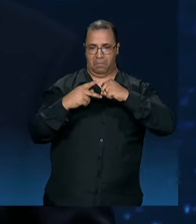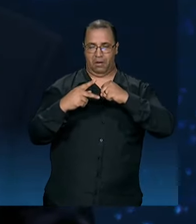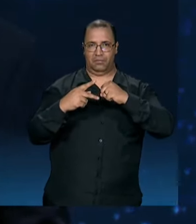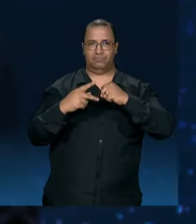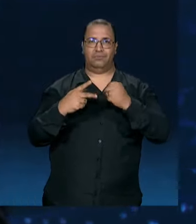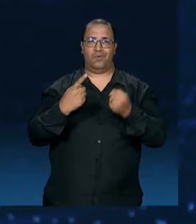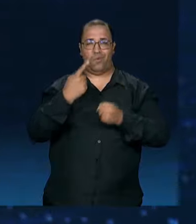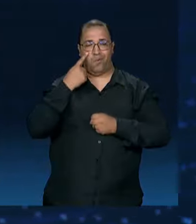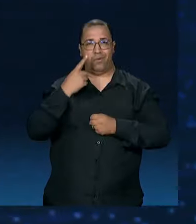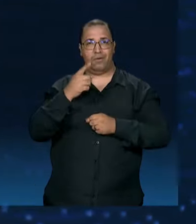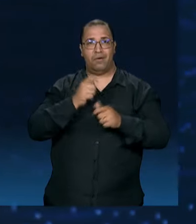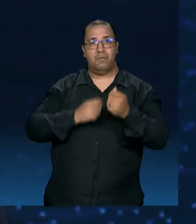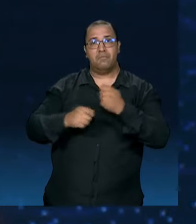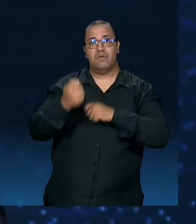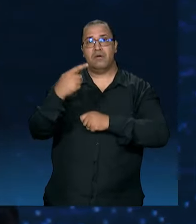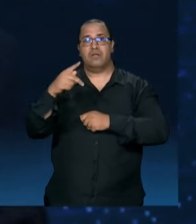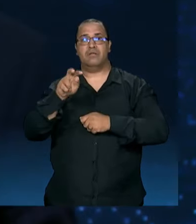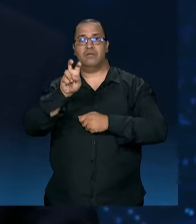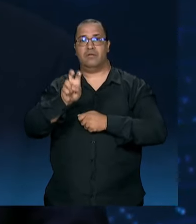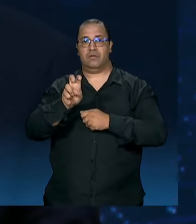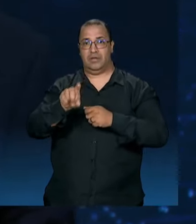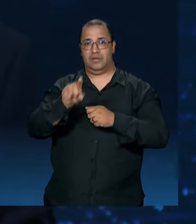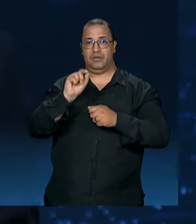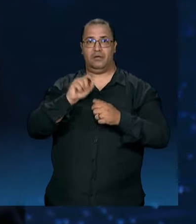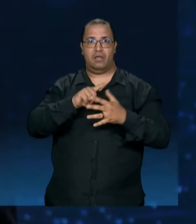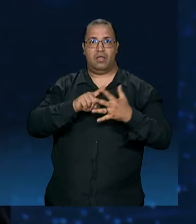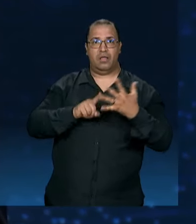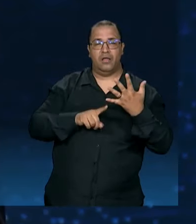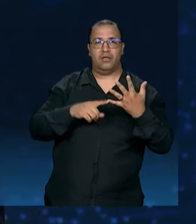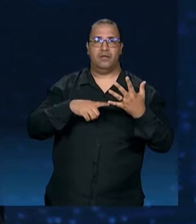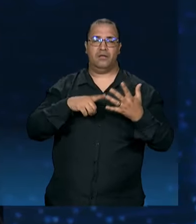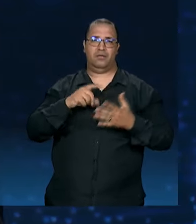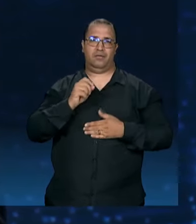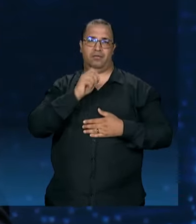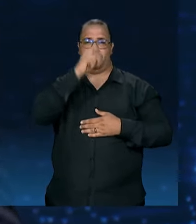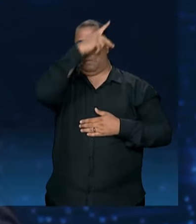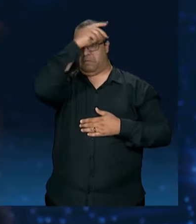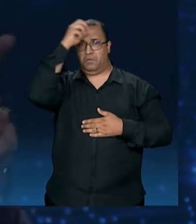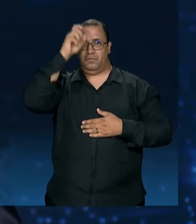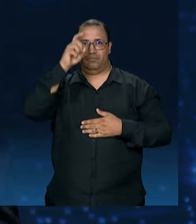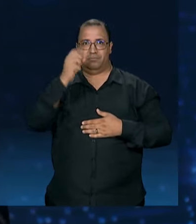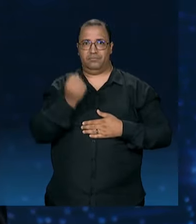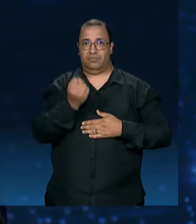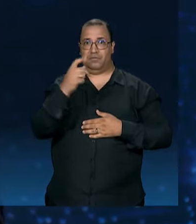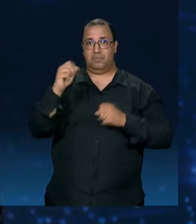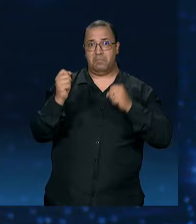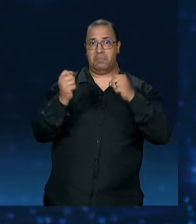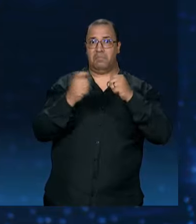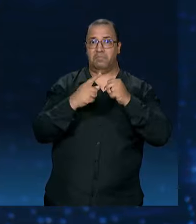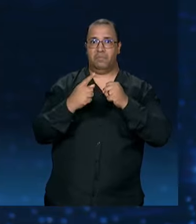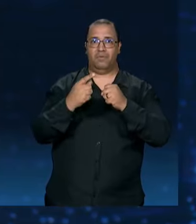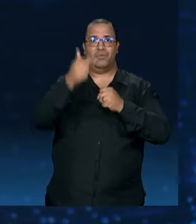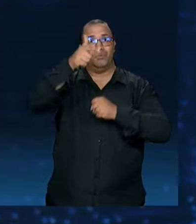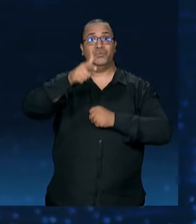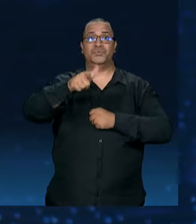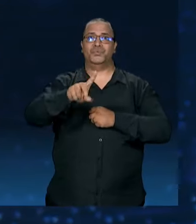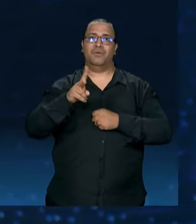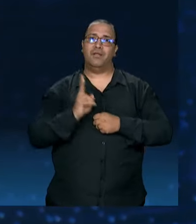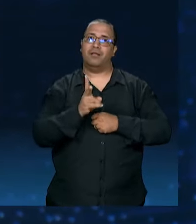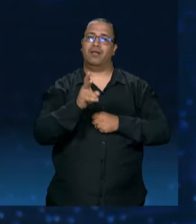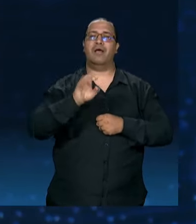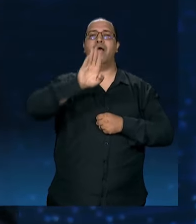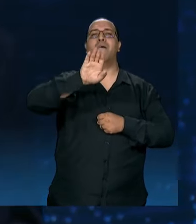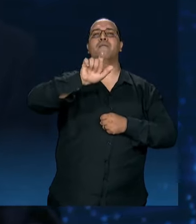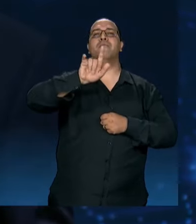na sua gestão. Eles elegeram cinco prefeitos. Sabe quantos do PSOL foi reeleito? Nenhum. A Prefeitura de